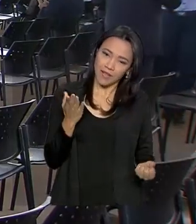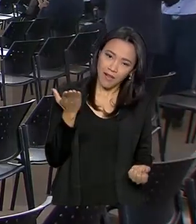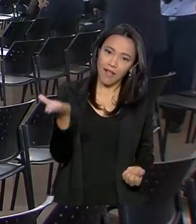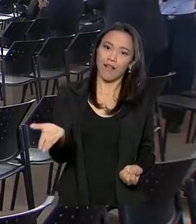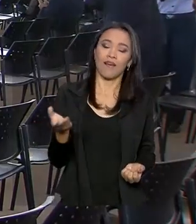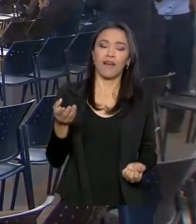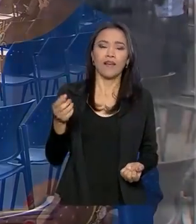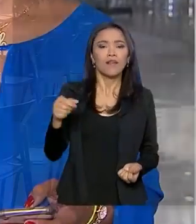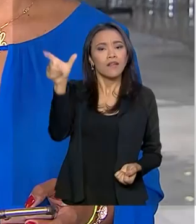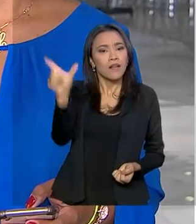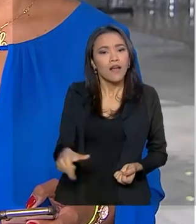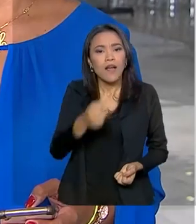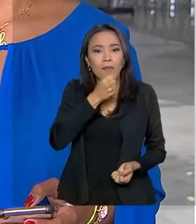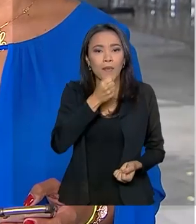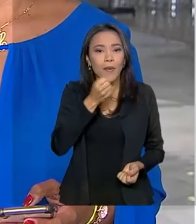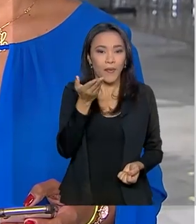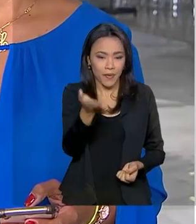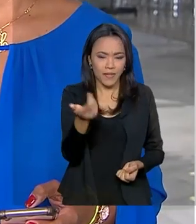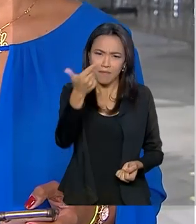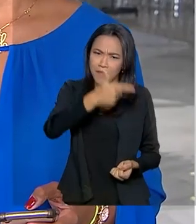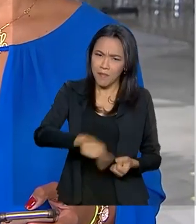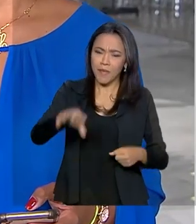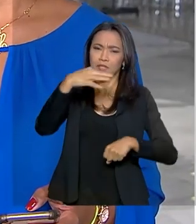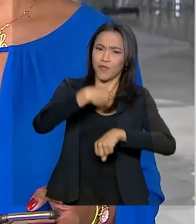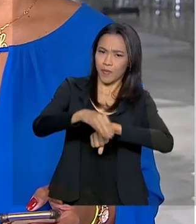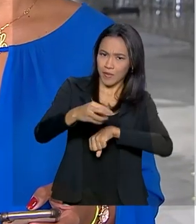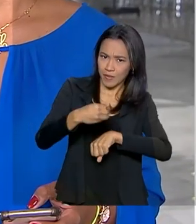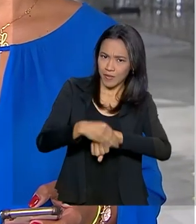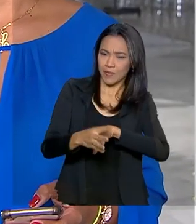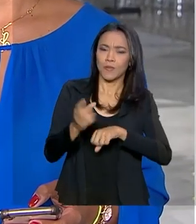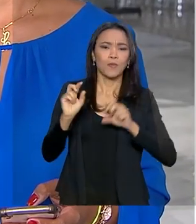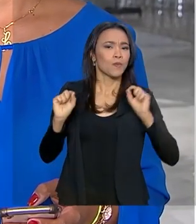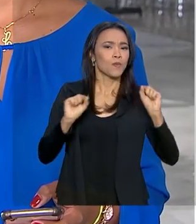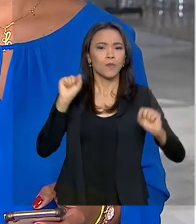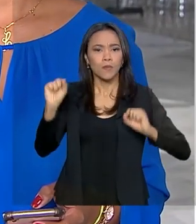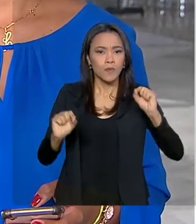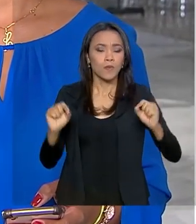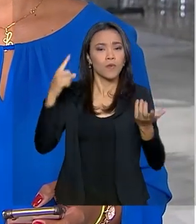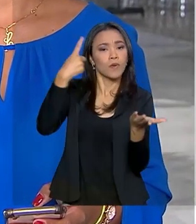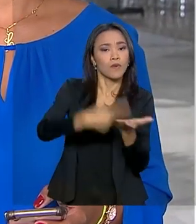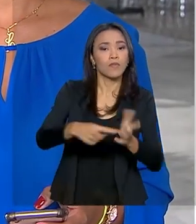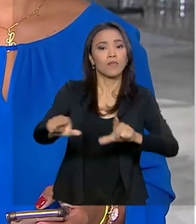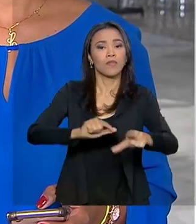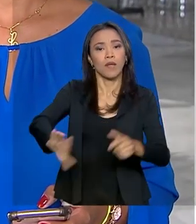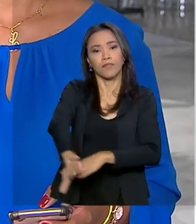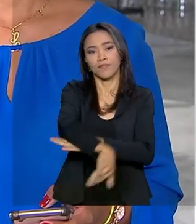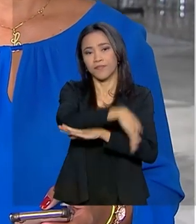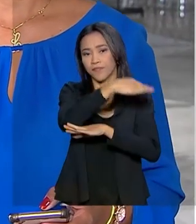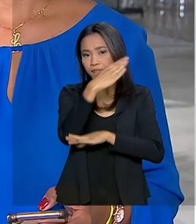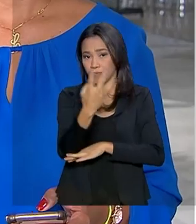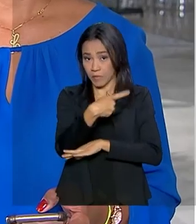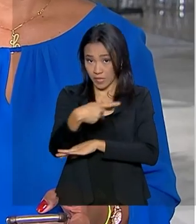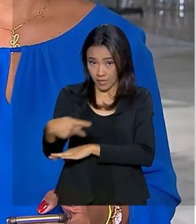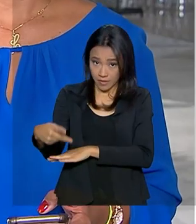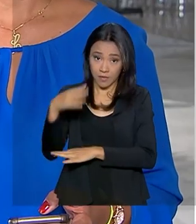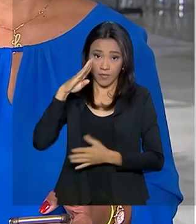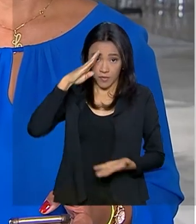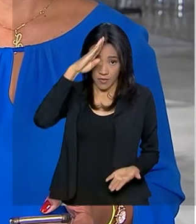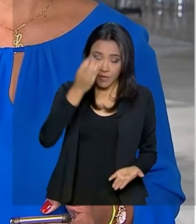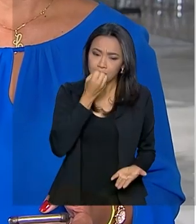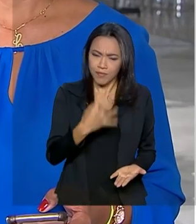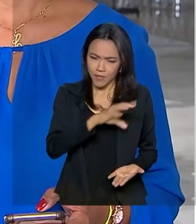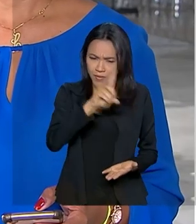A repórter Luciana Collares de Holanda tem mais informações sobre a agenda do presidente. Olá, Luciana. Bom dia.